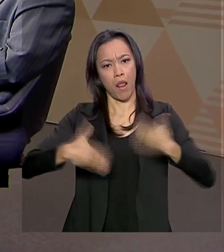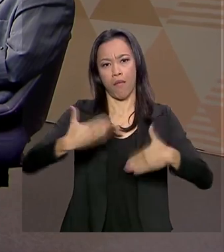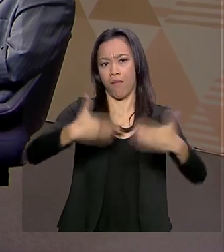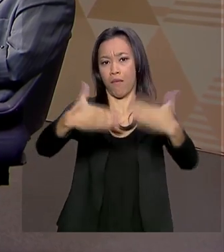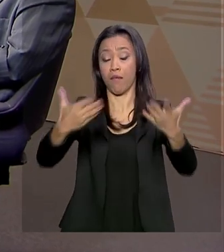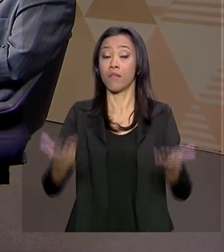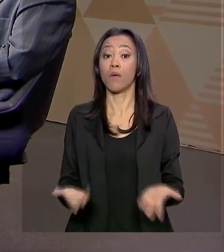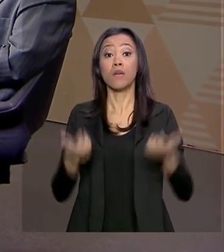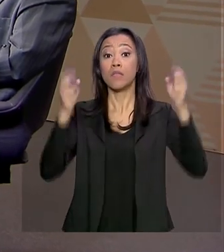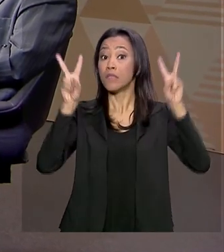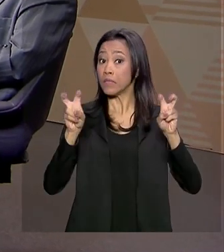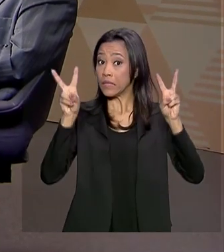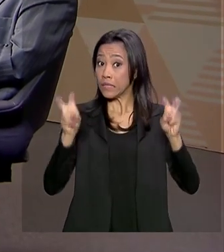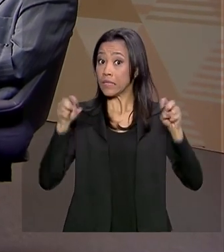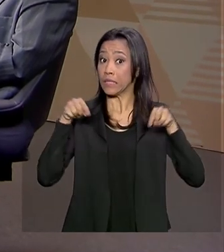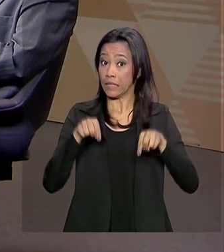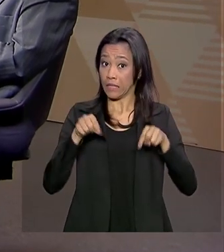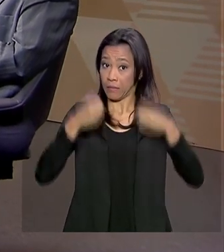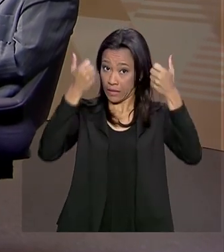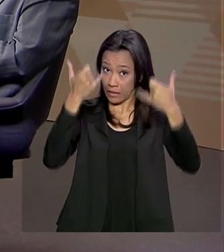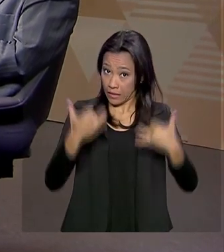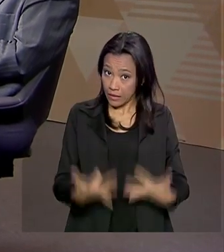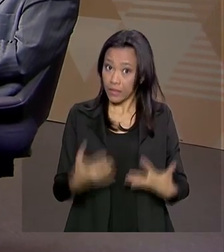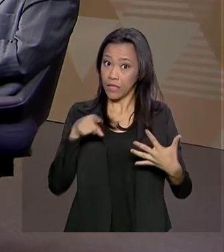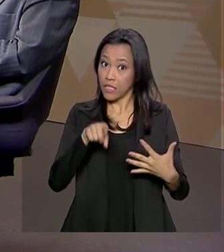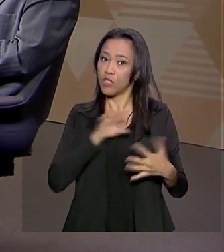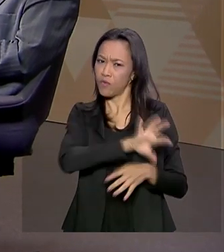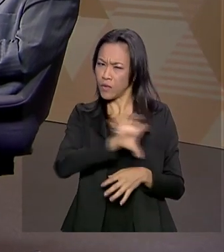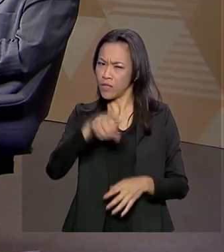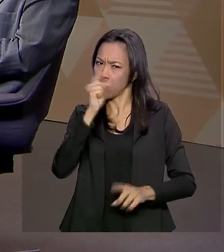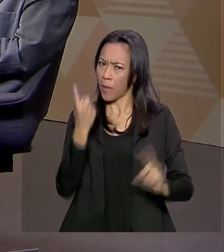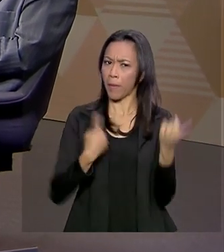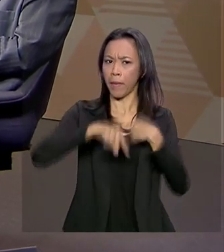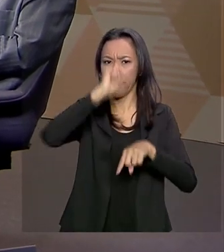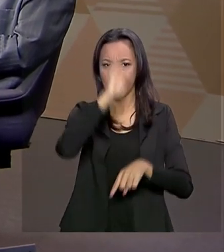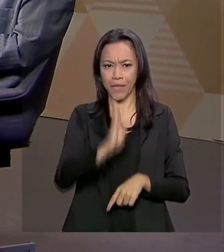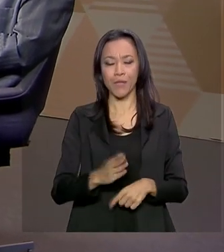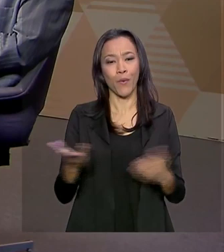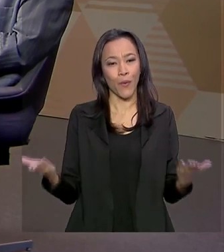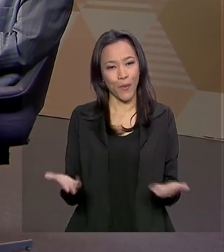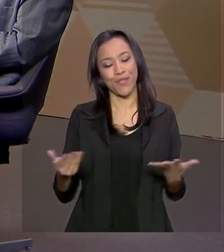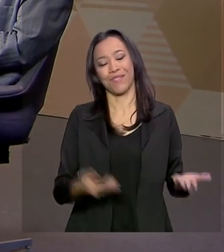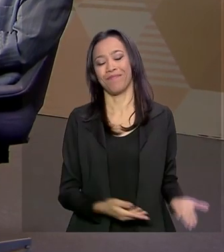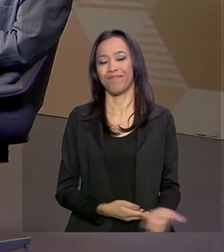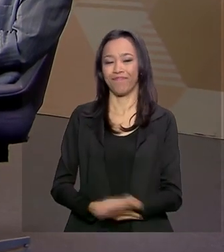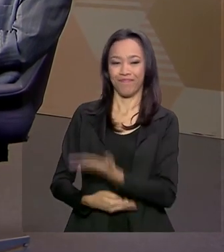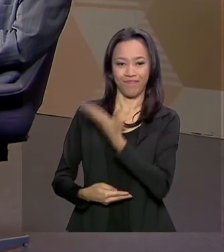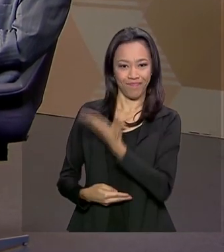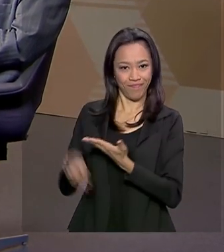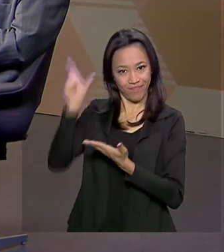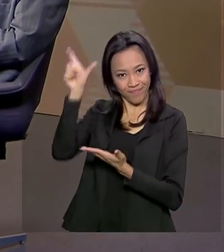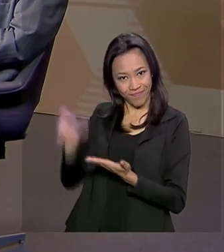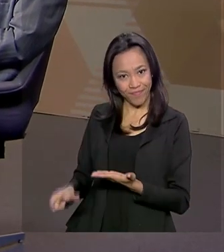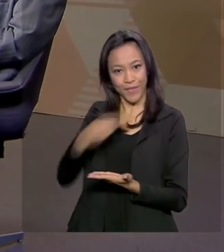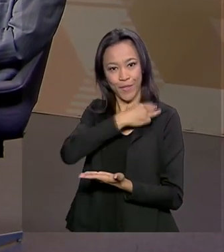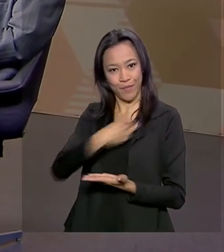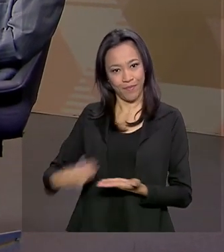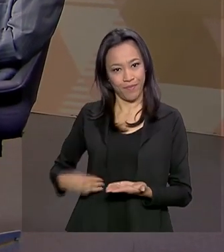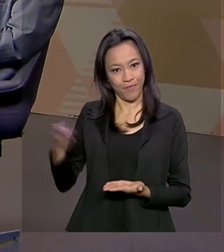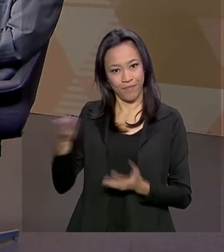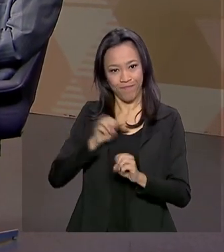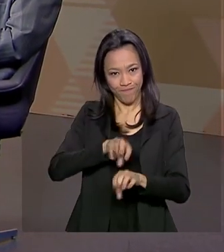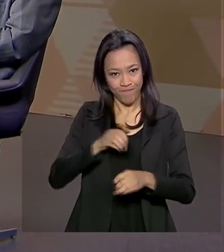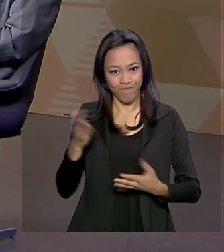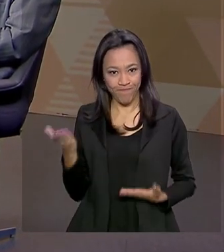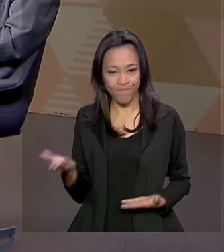falar sobre esse tema que impacta diretamente no sucesso do Brasil, eu recebo hoje o ministro da Educação, Abraão Weintraub.